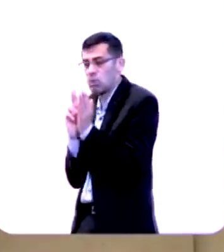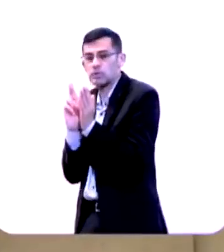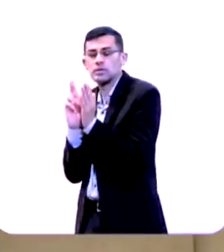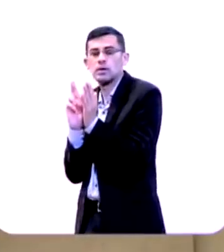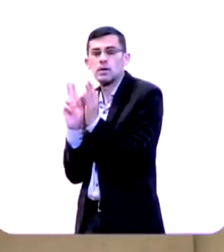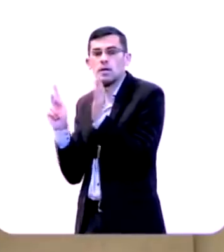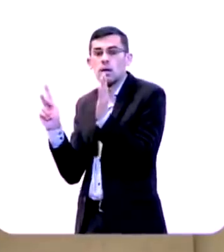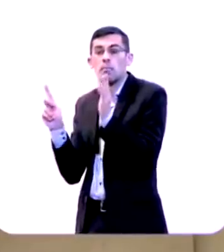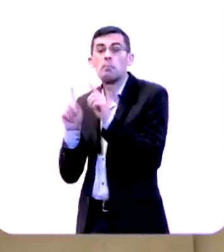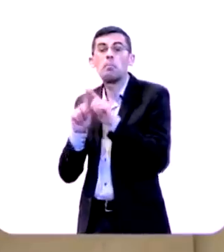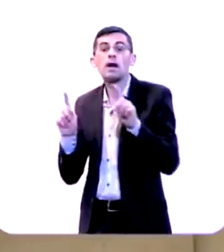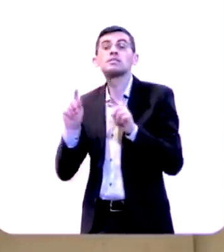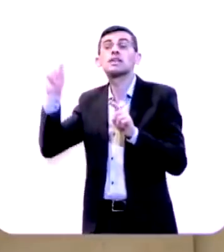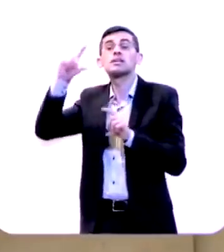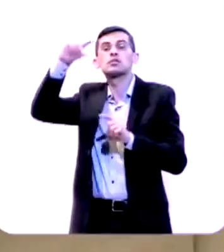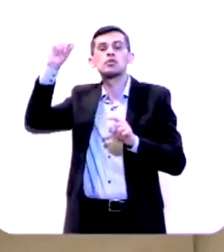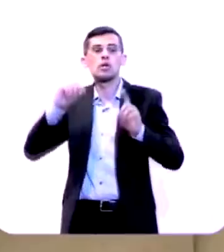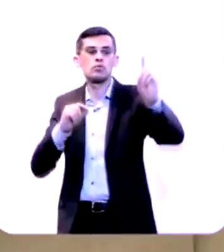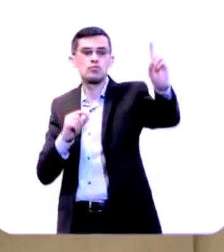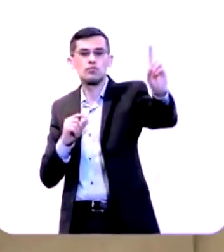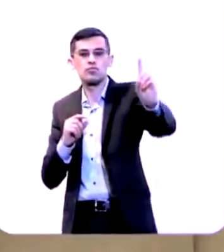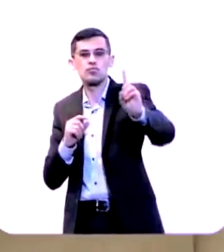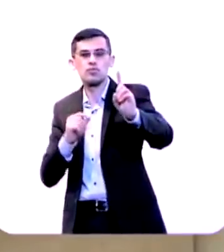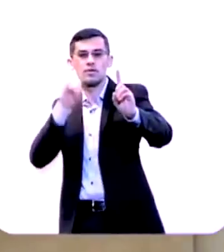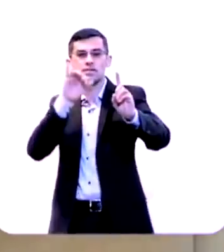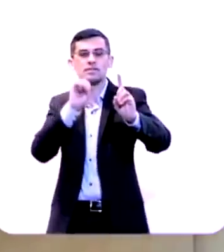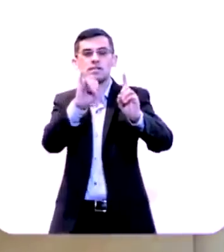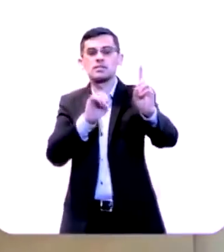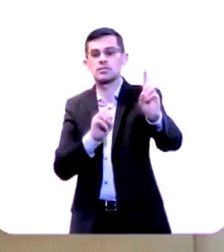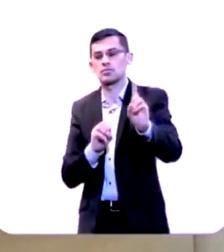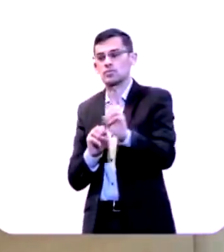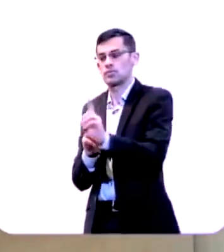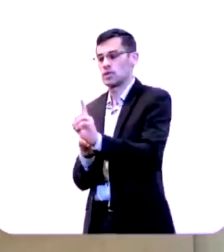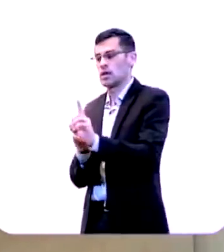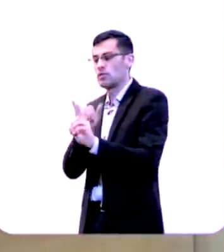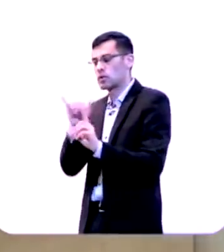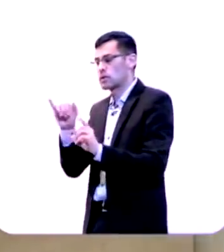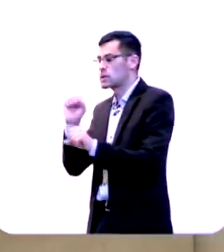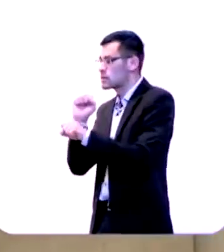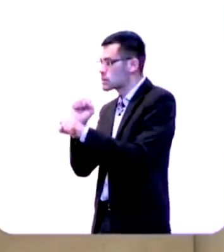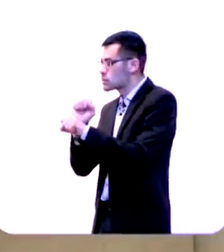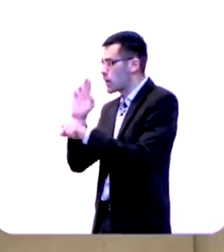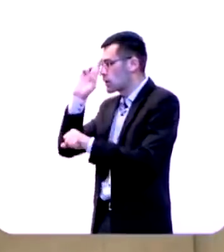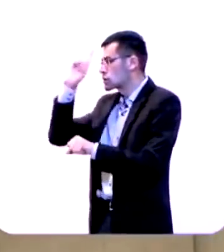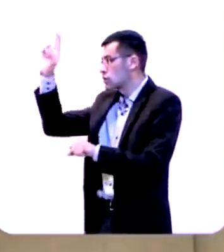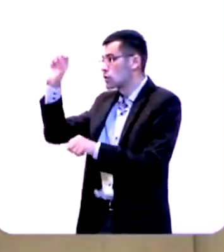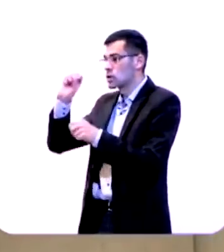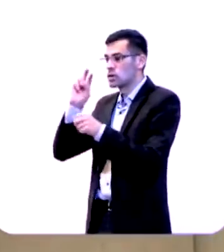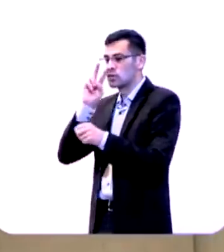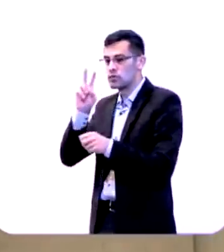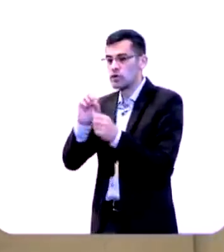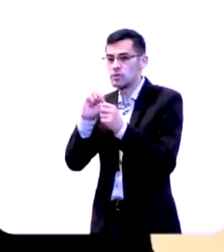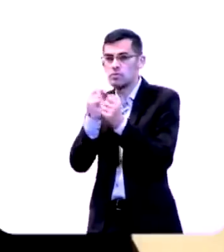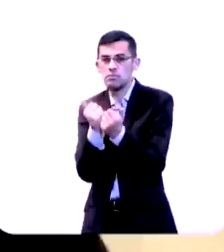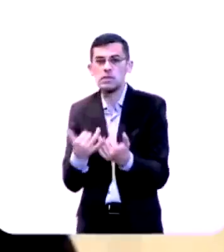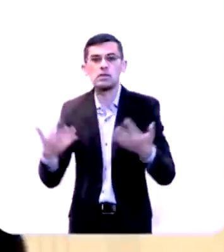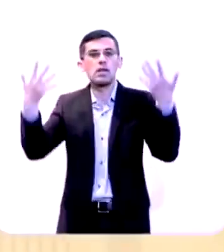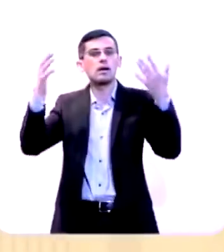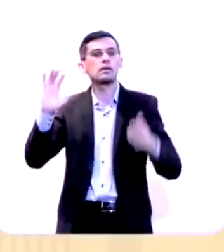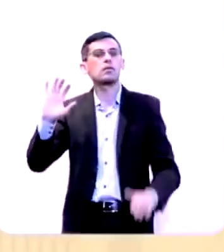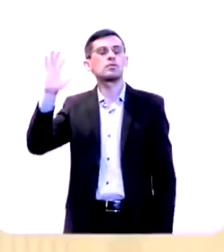foi enviada pelo velho profeta de novo esperem no Senhor e vejam o milagre que ele fala